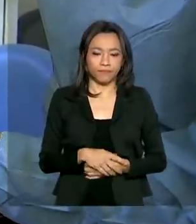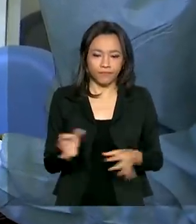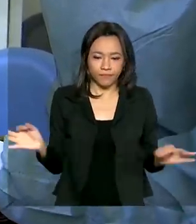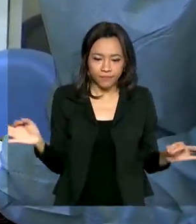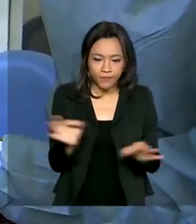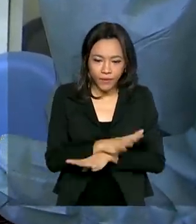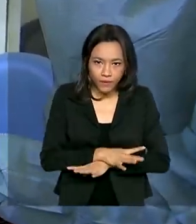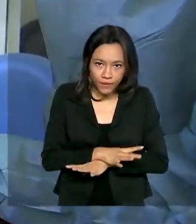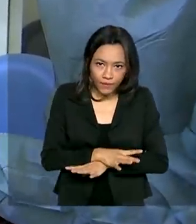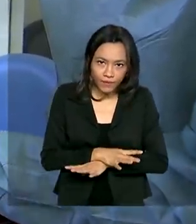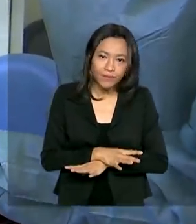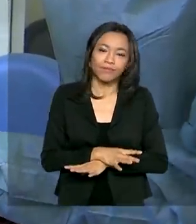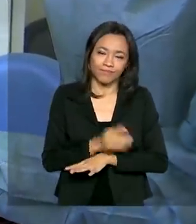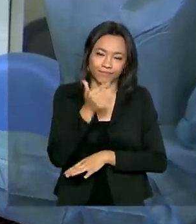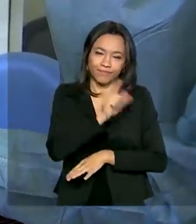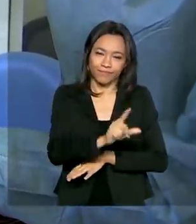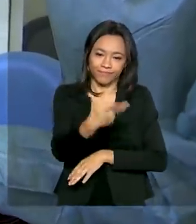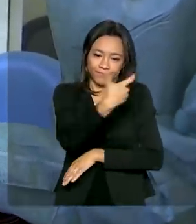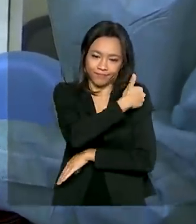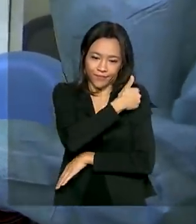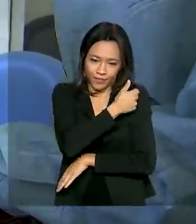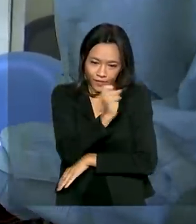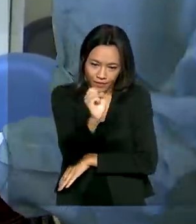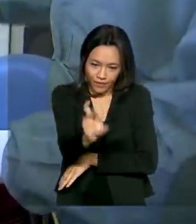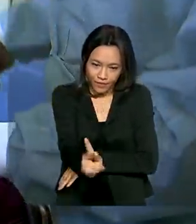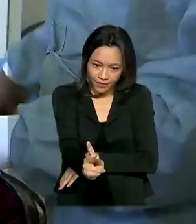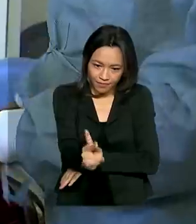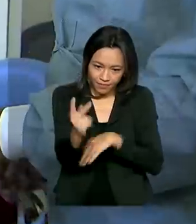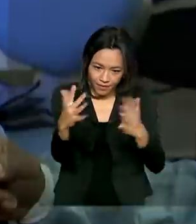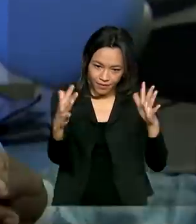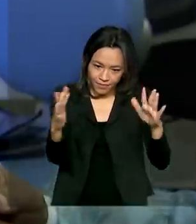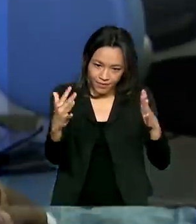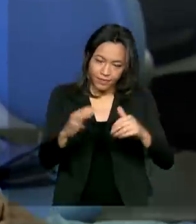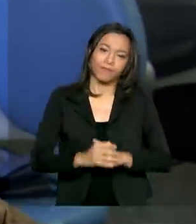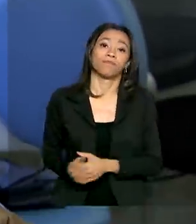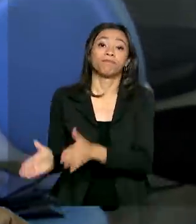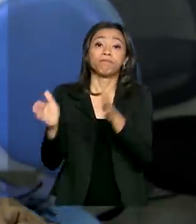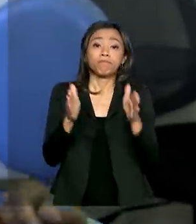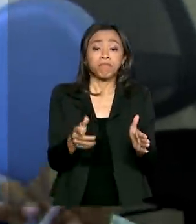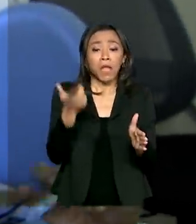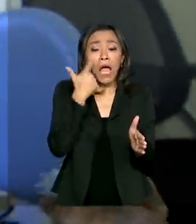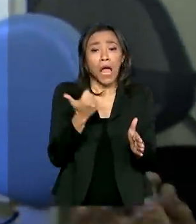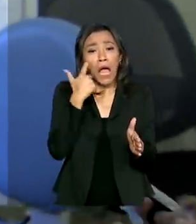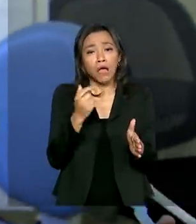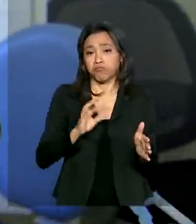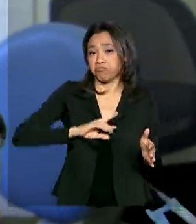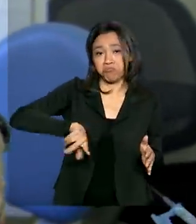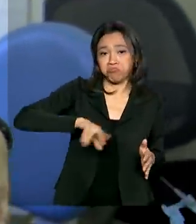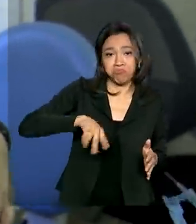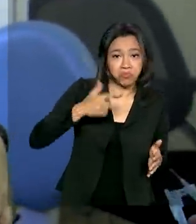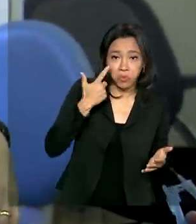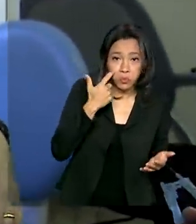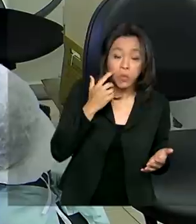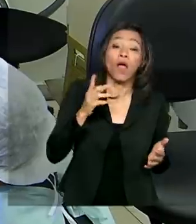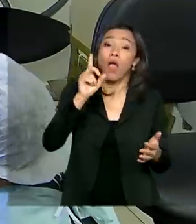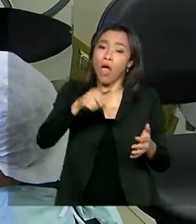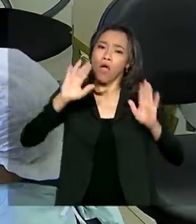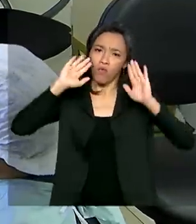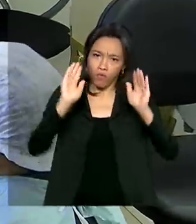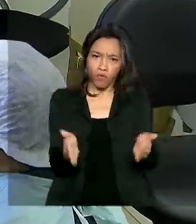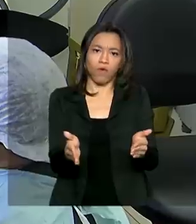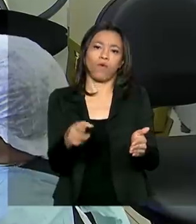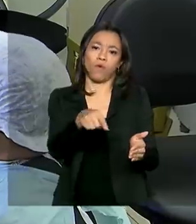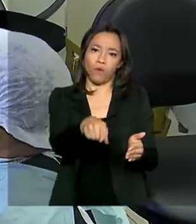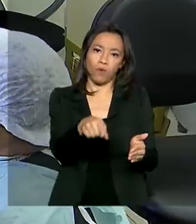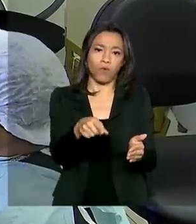agora já estou a vacina. Ok? Parabéns. Com ou sem choro, as crianças são o foco da terceira